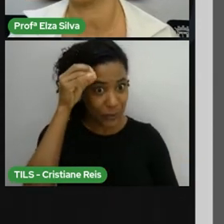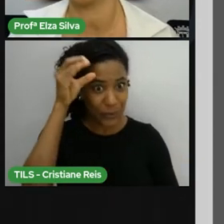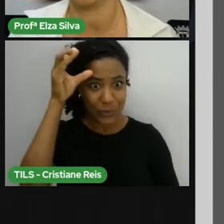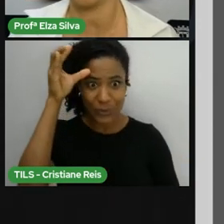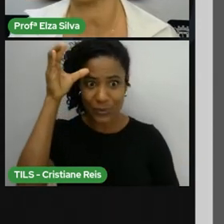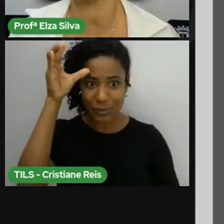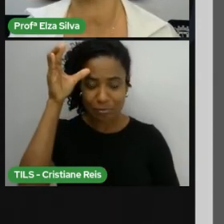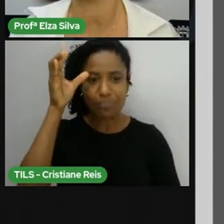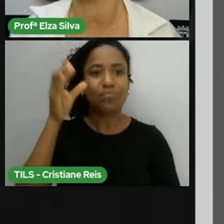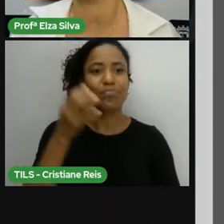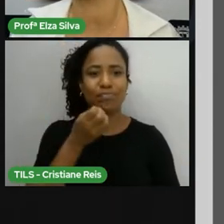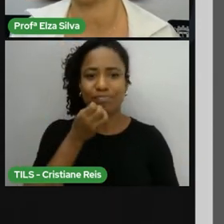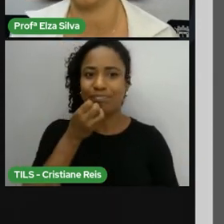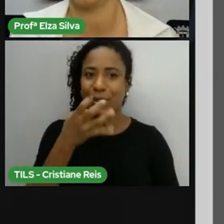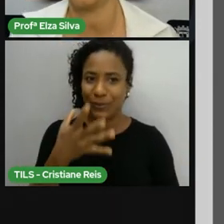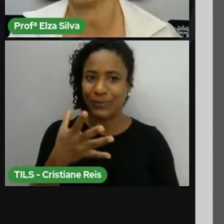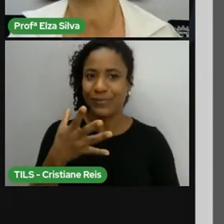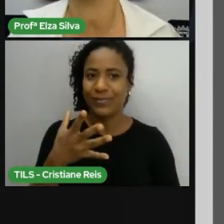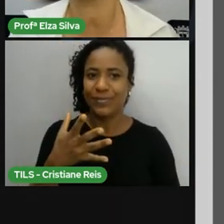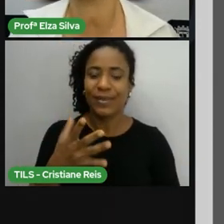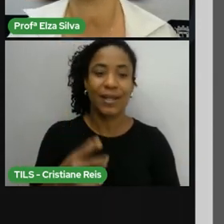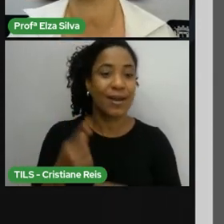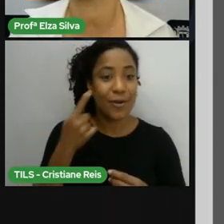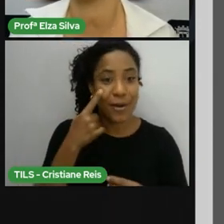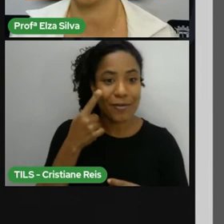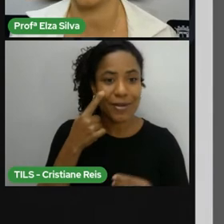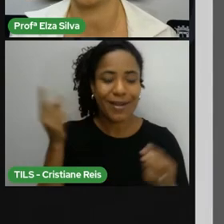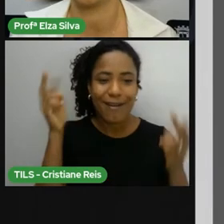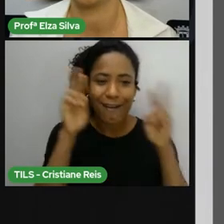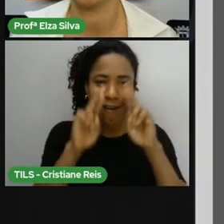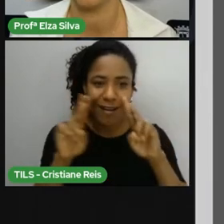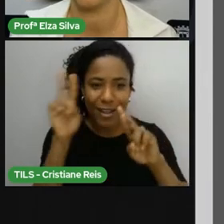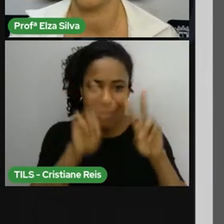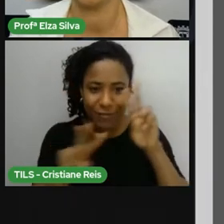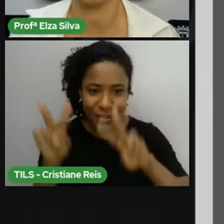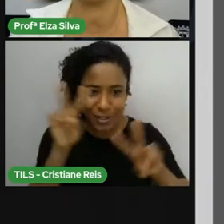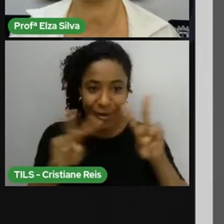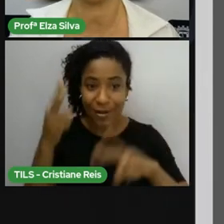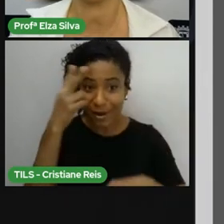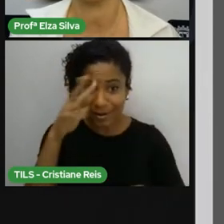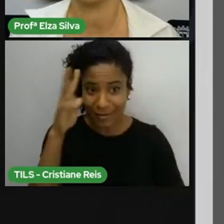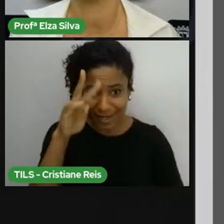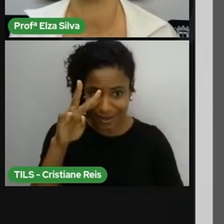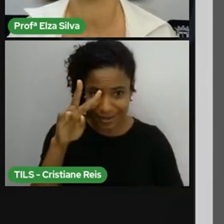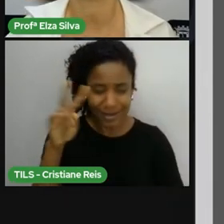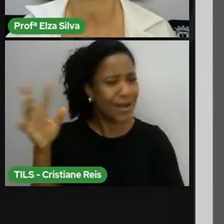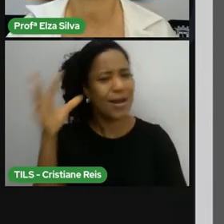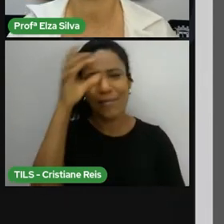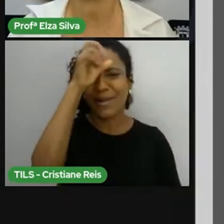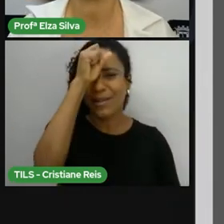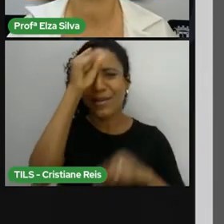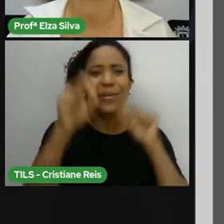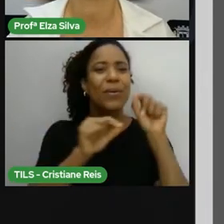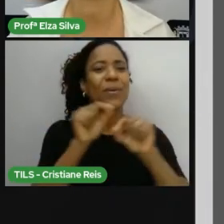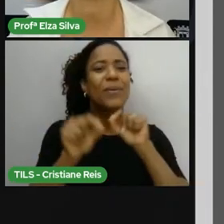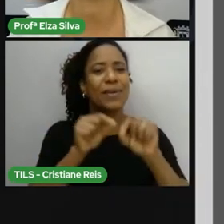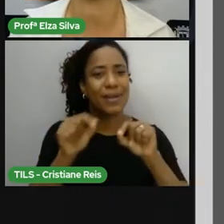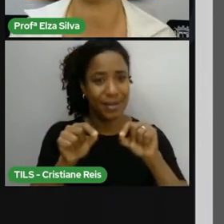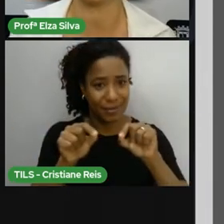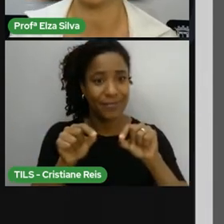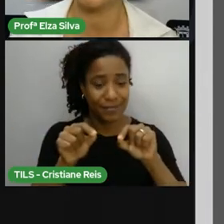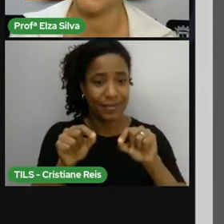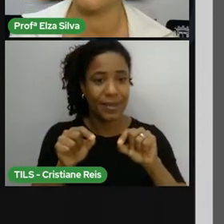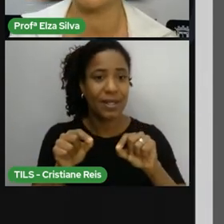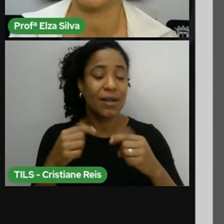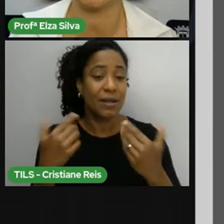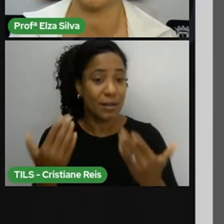revisão? What did we learn today? O é que nós aprendemos hoje? Nós vimos que a maioria dos americanos diz que as